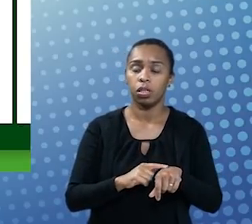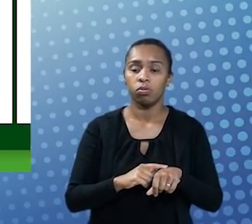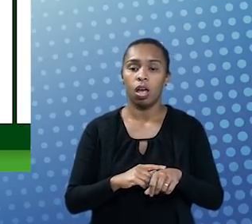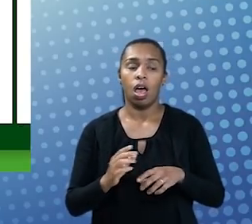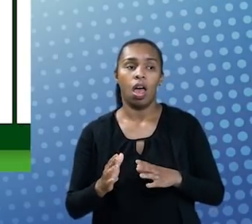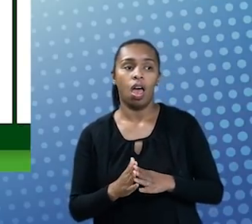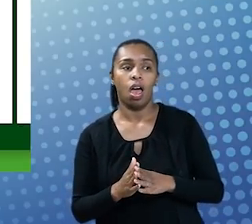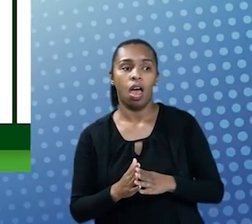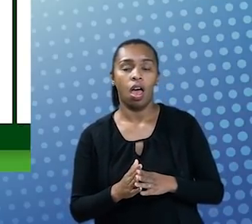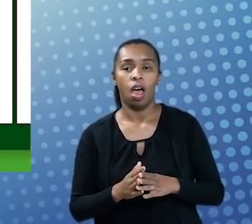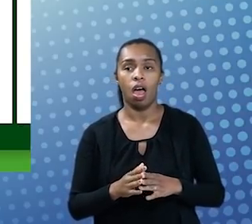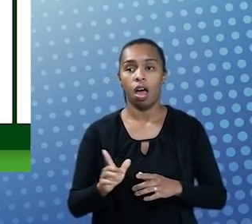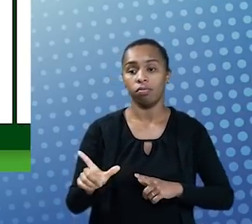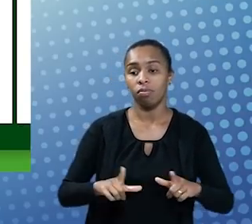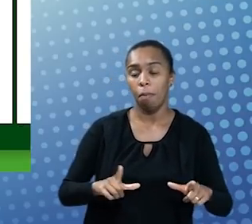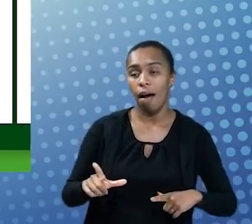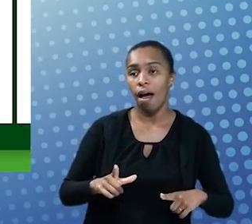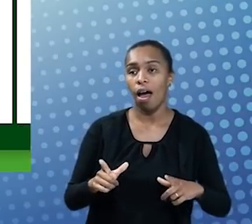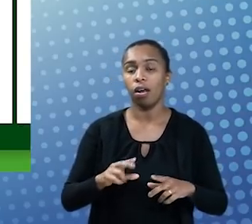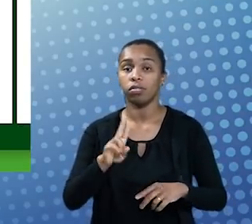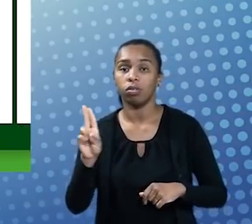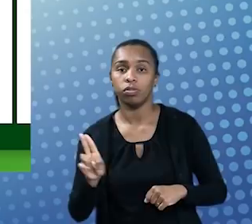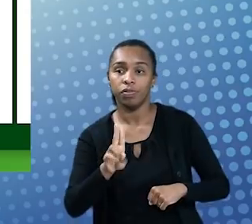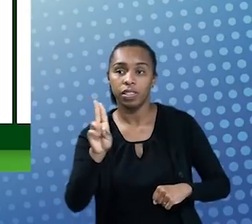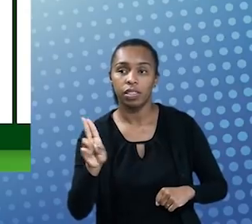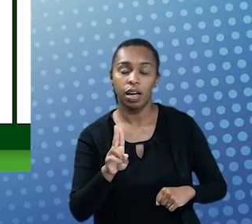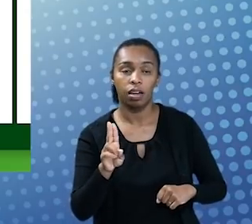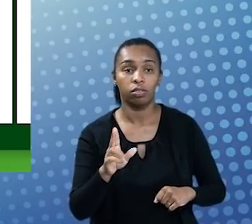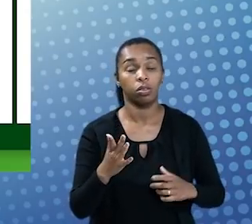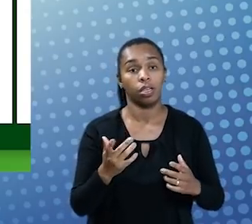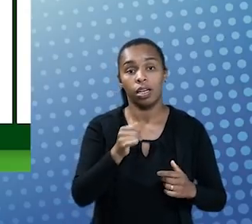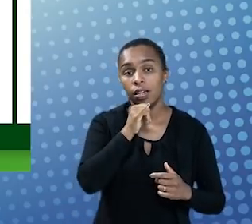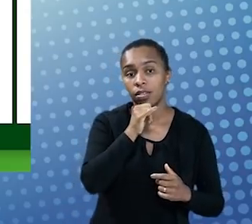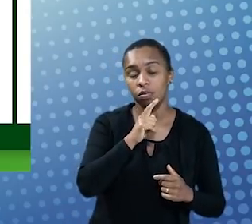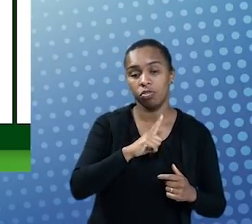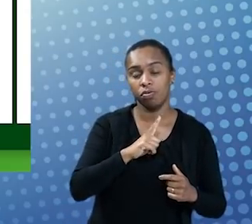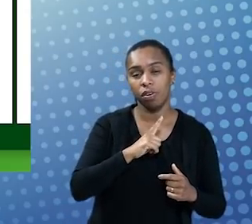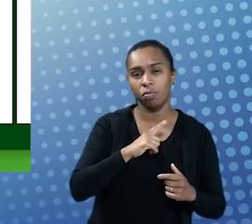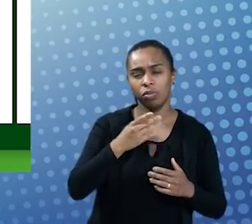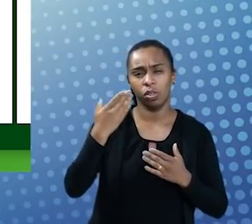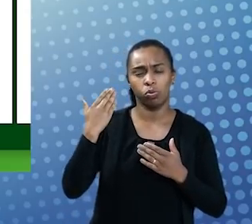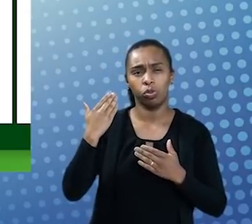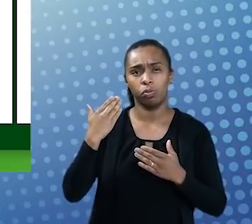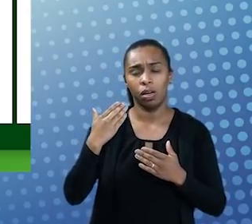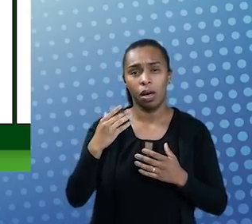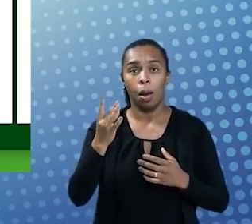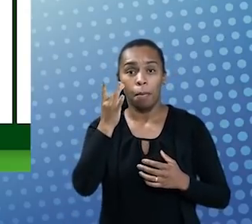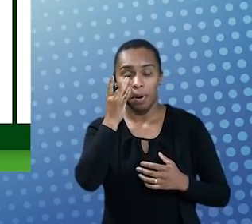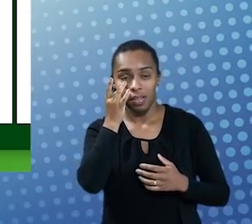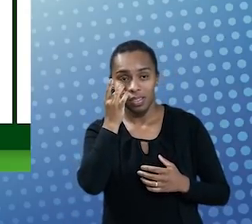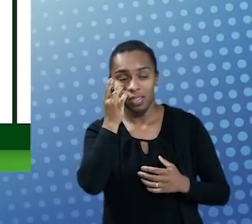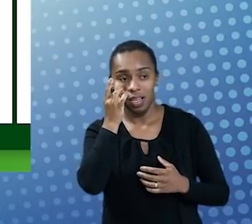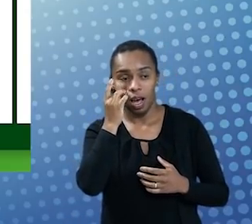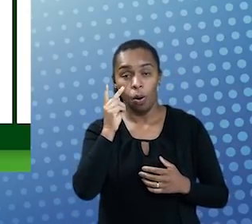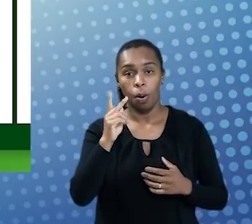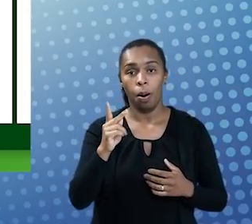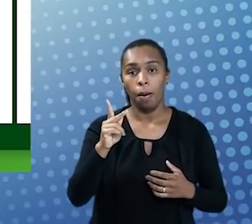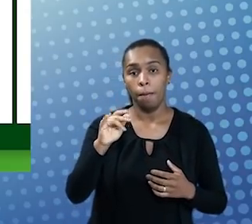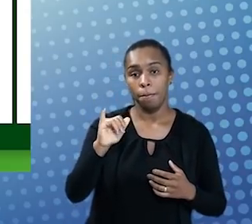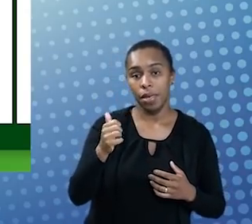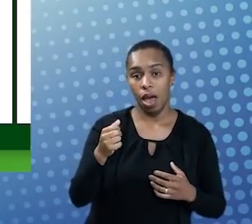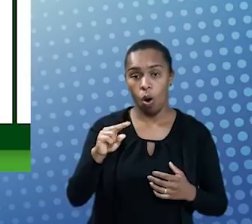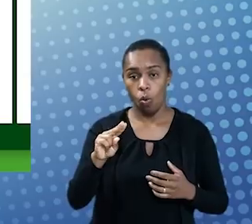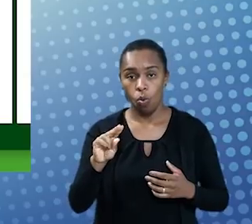oficinas com as universidades. Nós tivemos, por exemplo, a última oficina presencial em Teresina, Piauí, onde houve